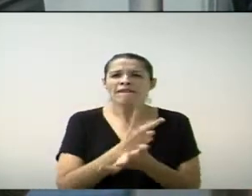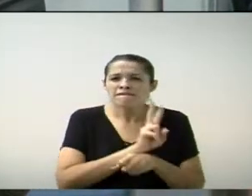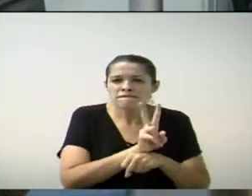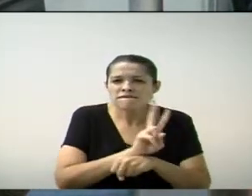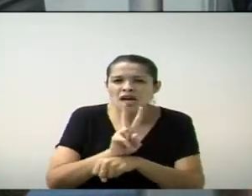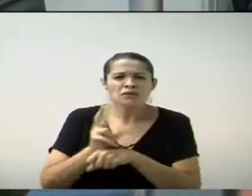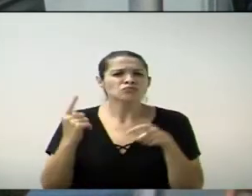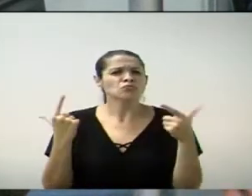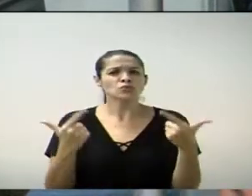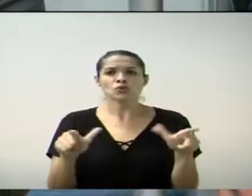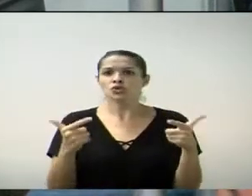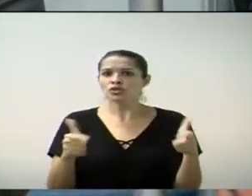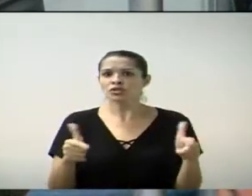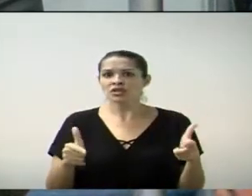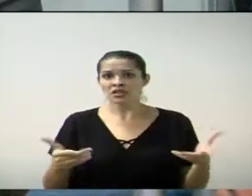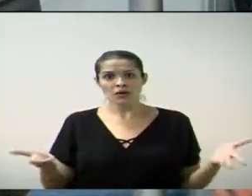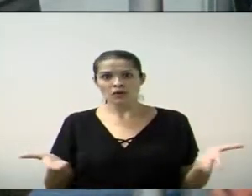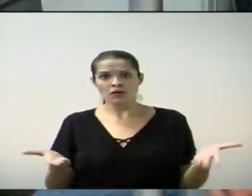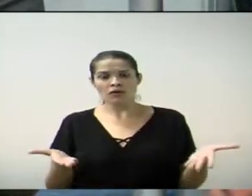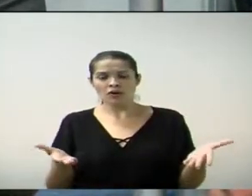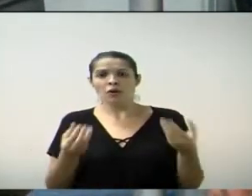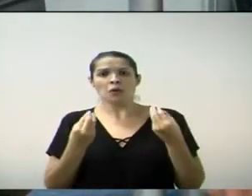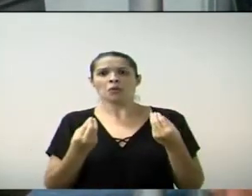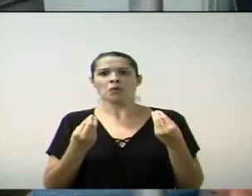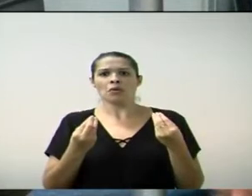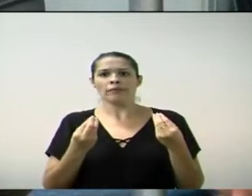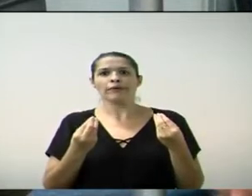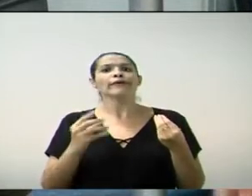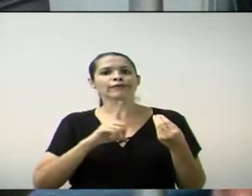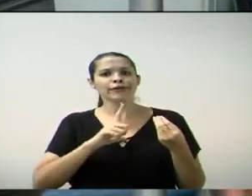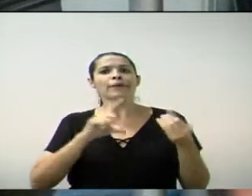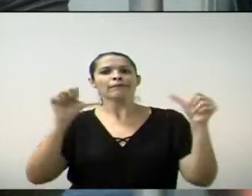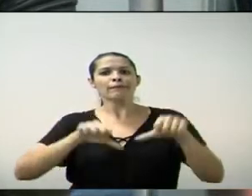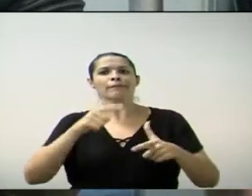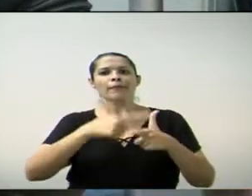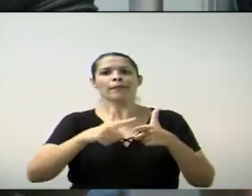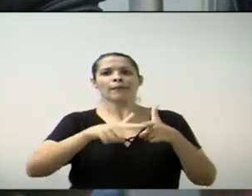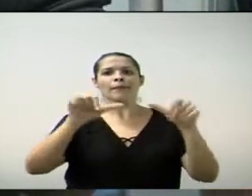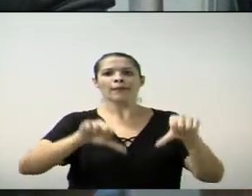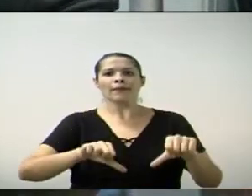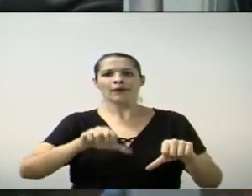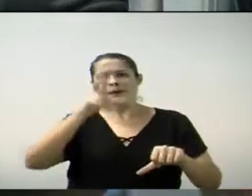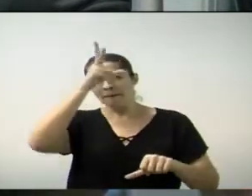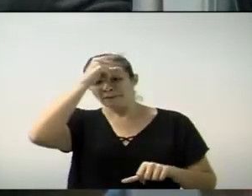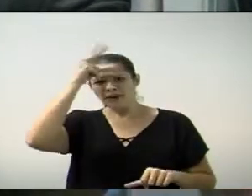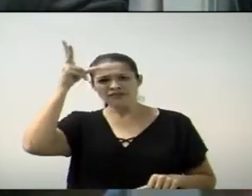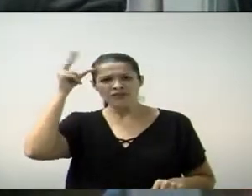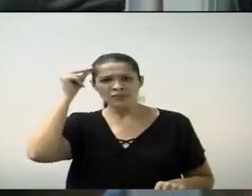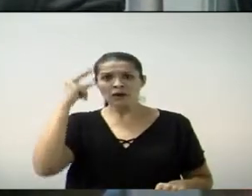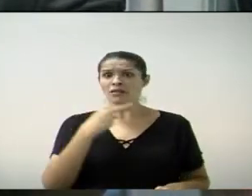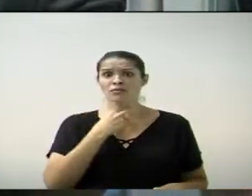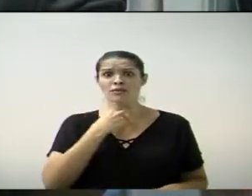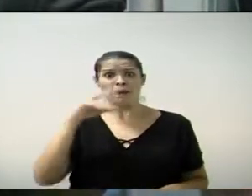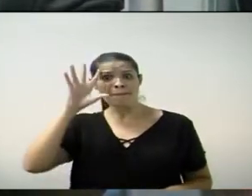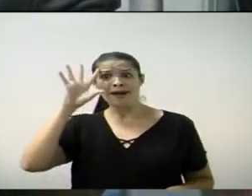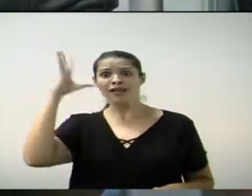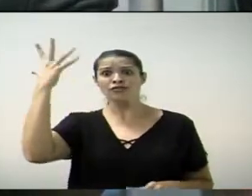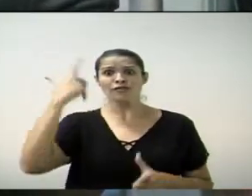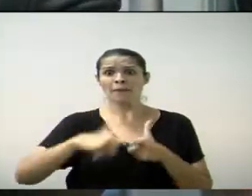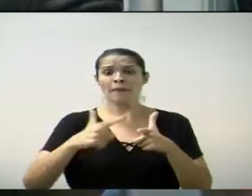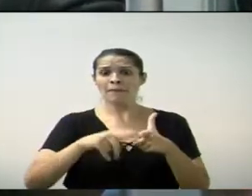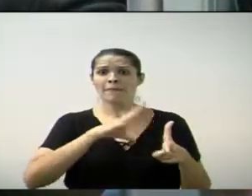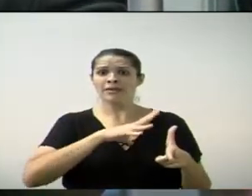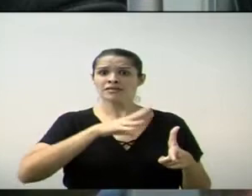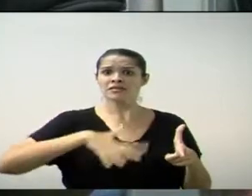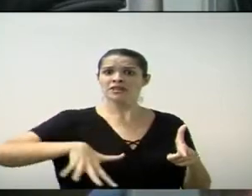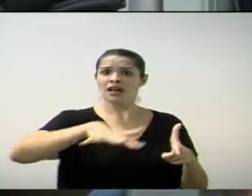Então, nós não podemos resolver o problema da cidade? O nosso prefeito não pode resolver o problema da cidade em quatro meses.